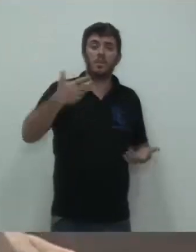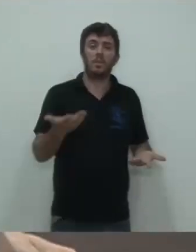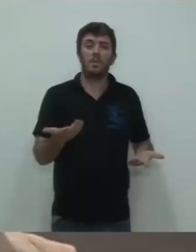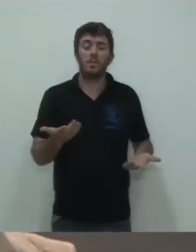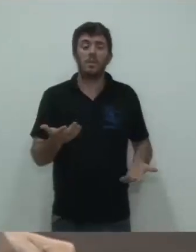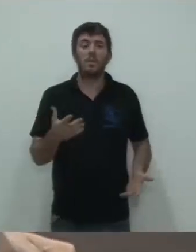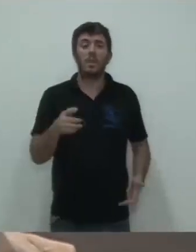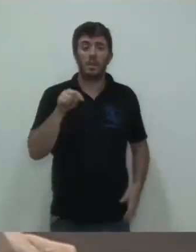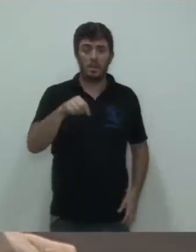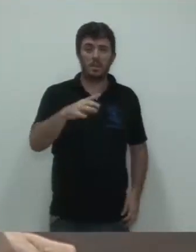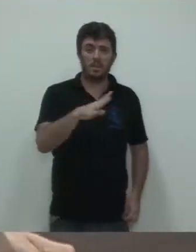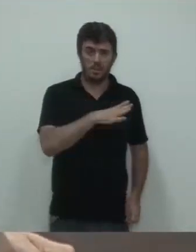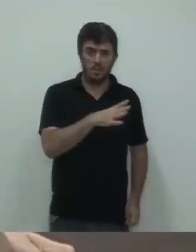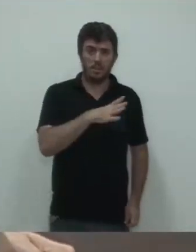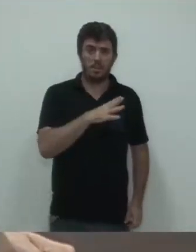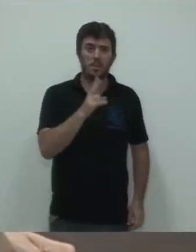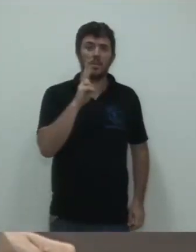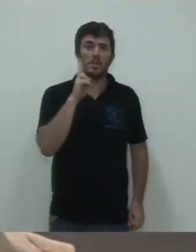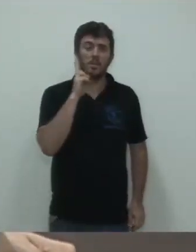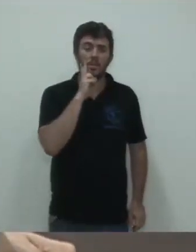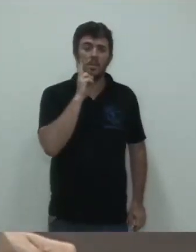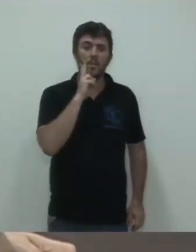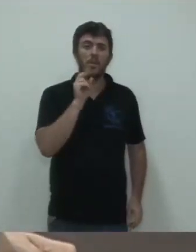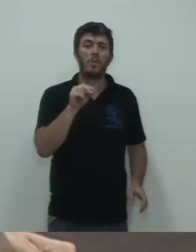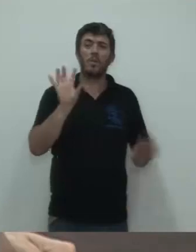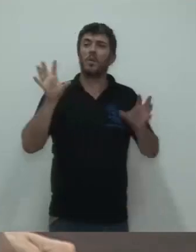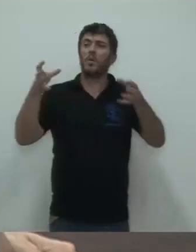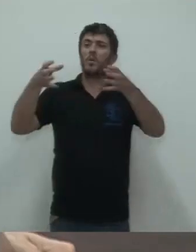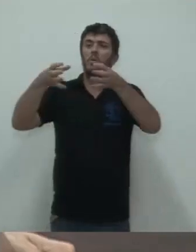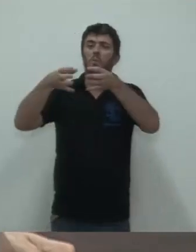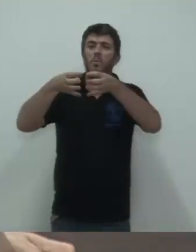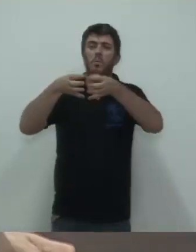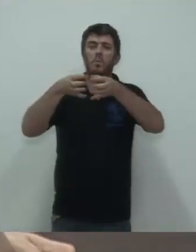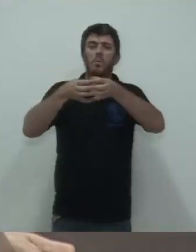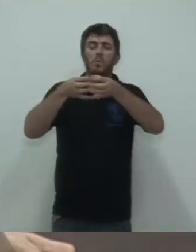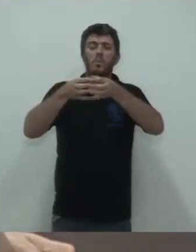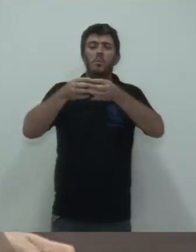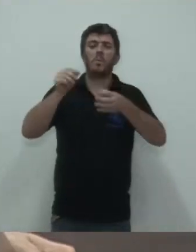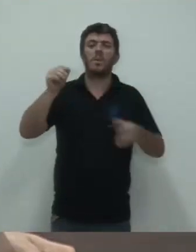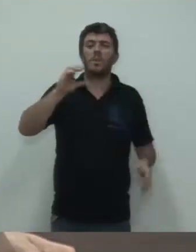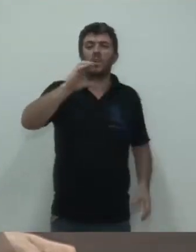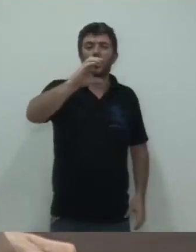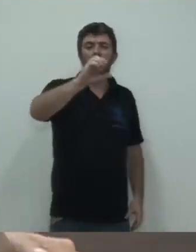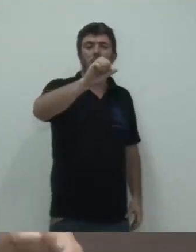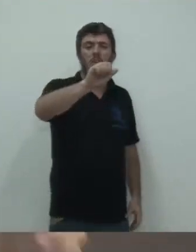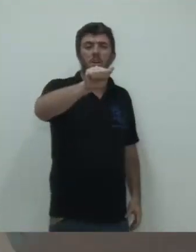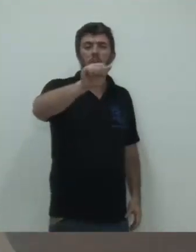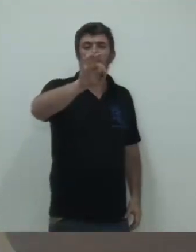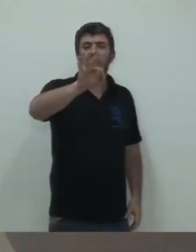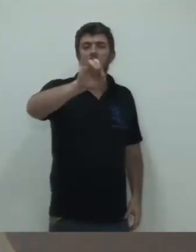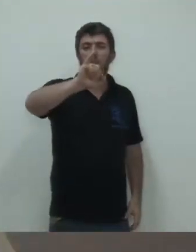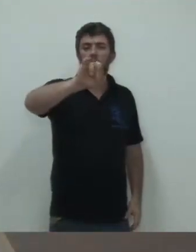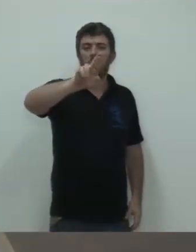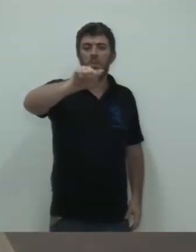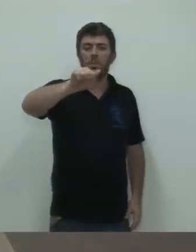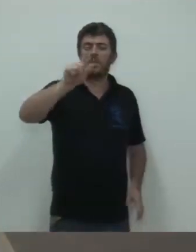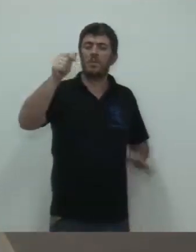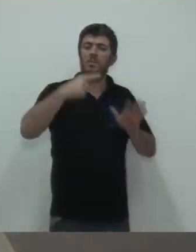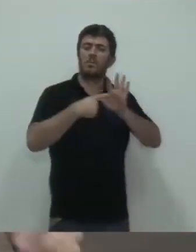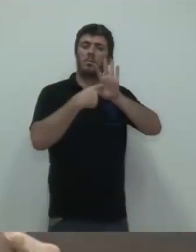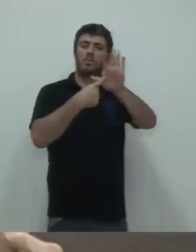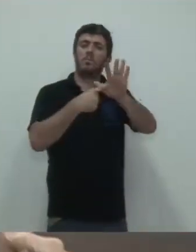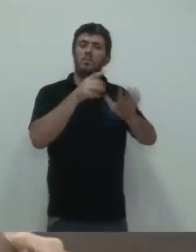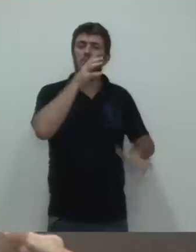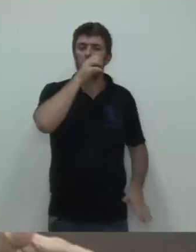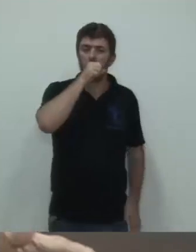existe mais, pelo menos que a gente conheça, um grupo de catira, para fazer uma apresentação no sábado, no domingo tem um grupo de